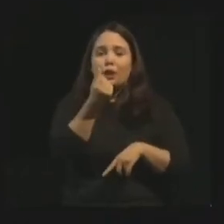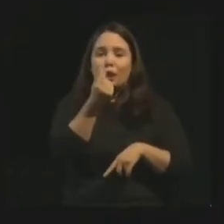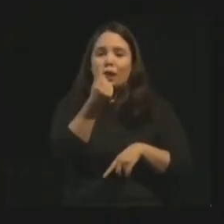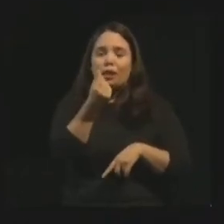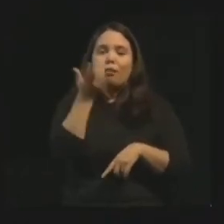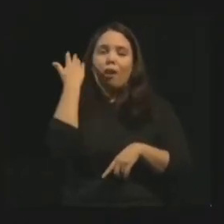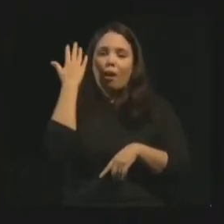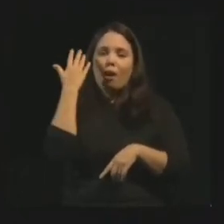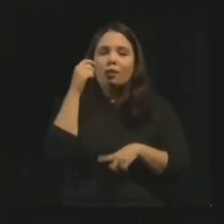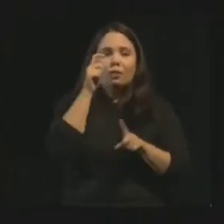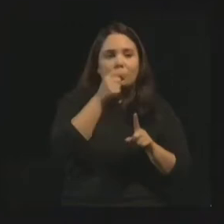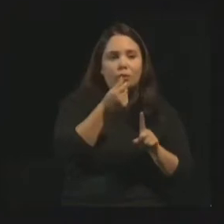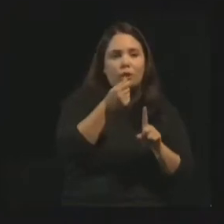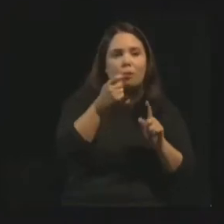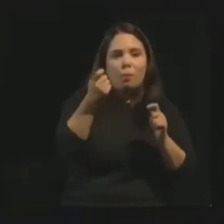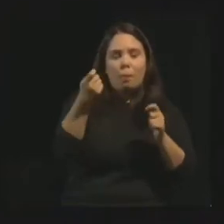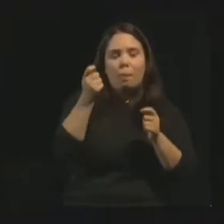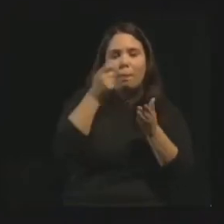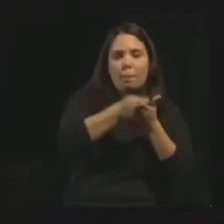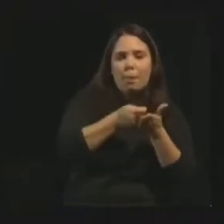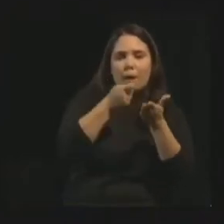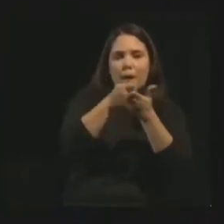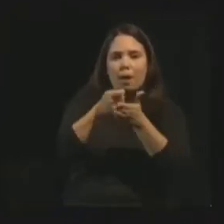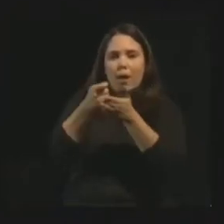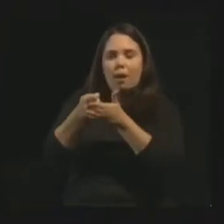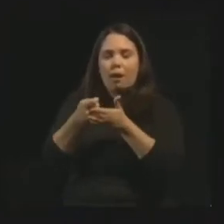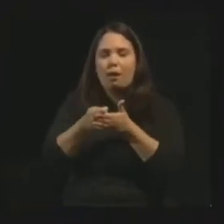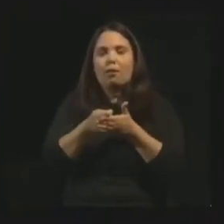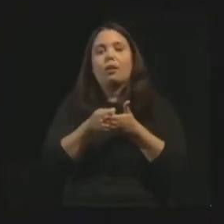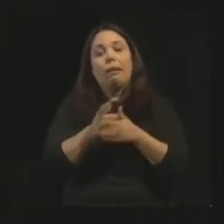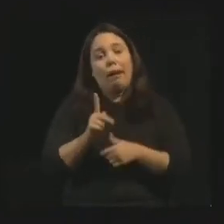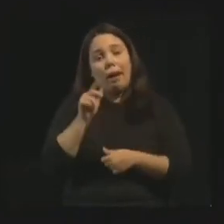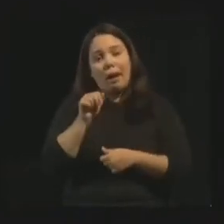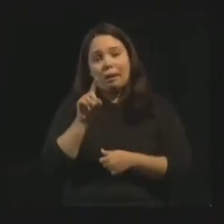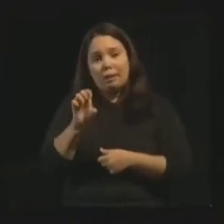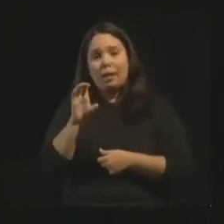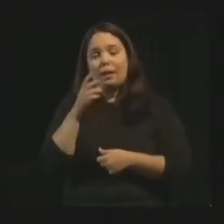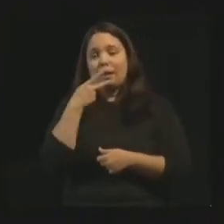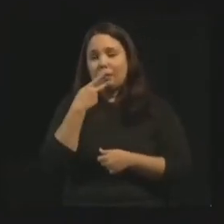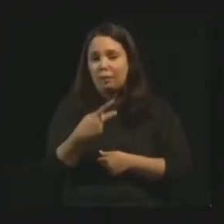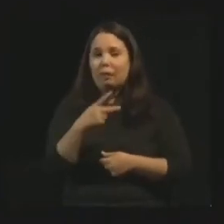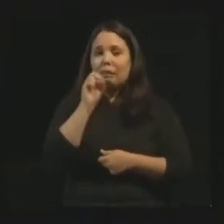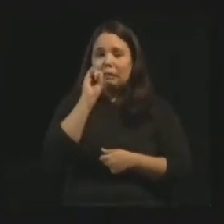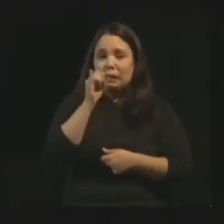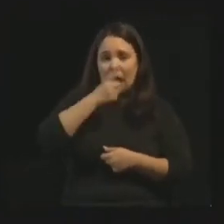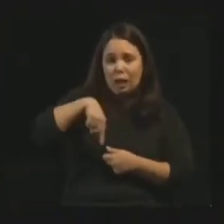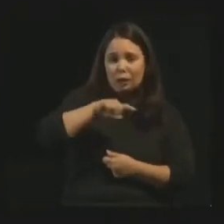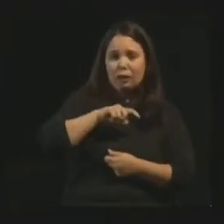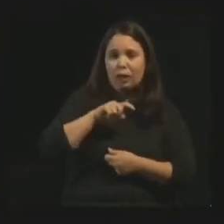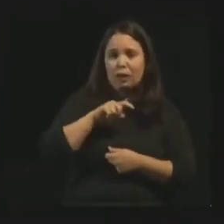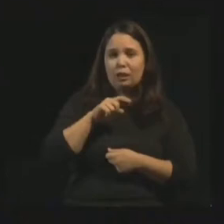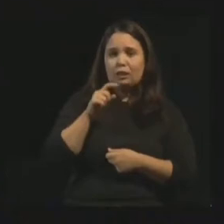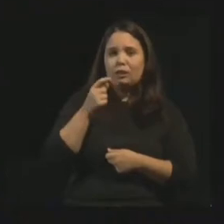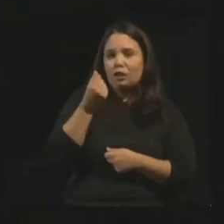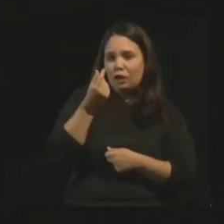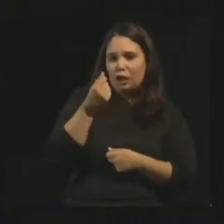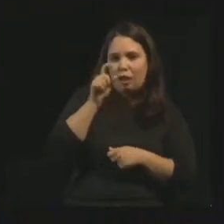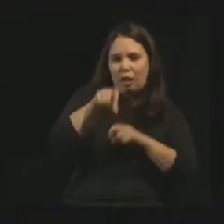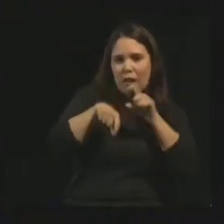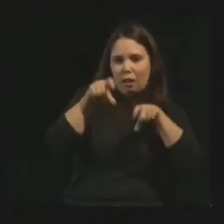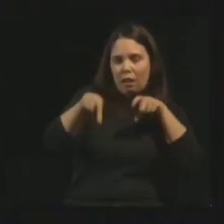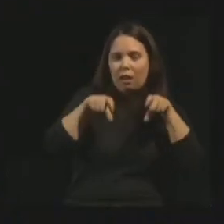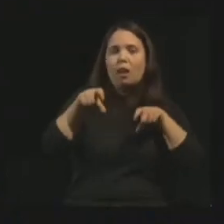pelas práticas mediúnicas. E Kardec vai dizer, olha, se nós somos charlatães, estamos diante de uma nova classe deles,